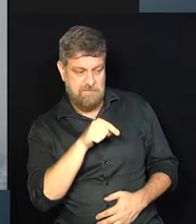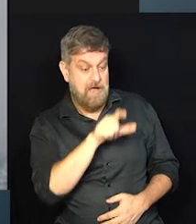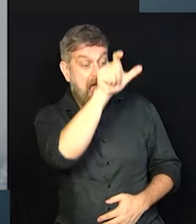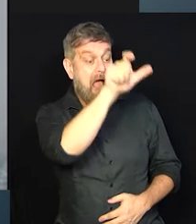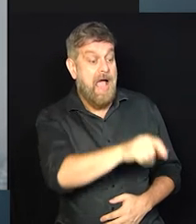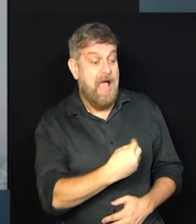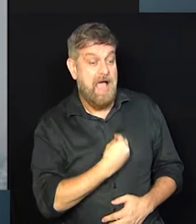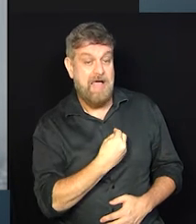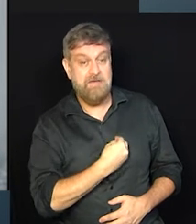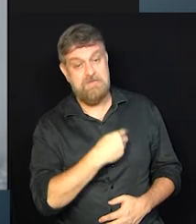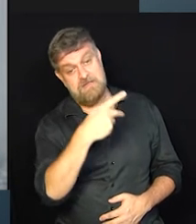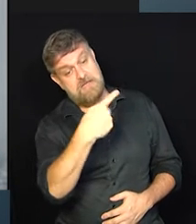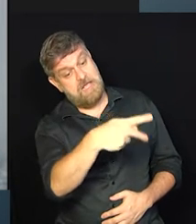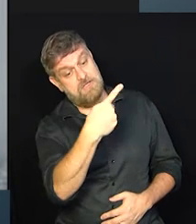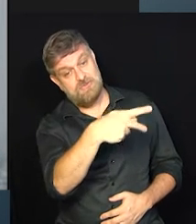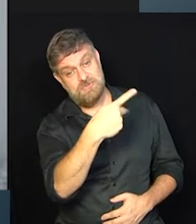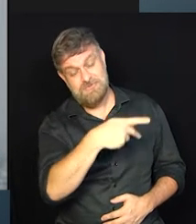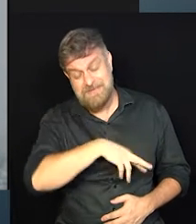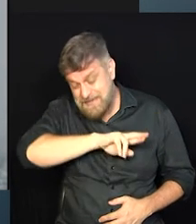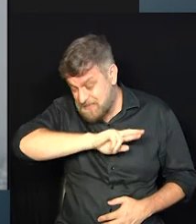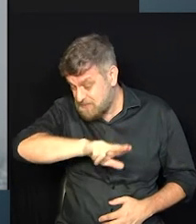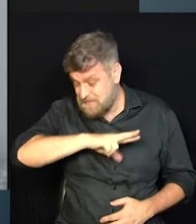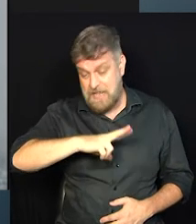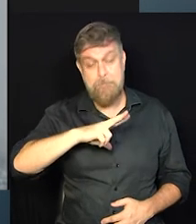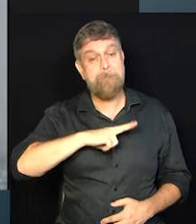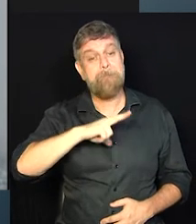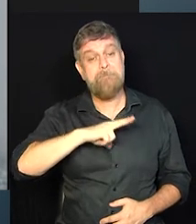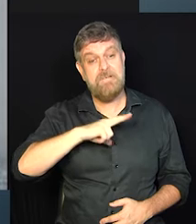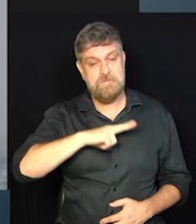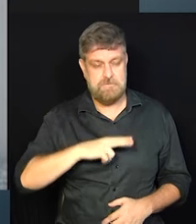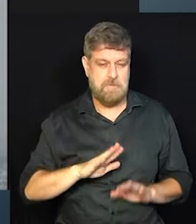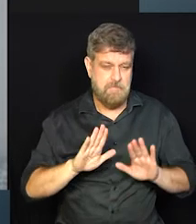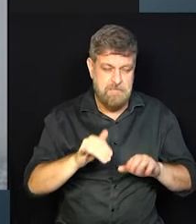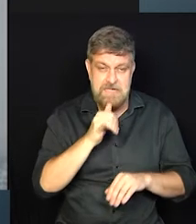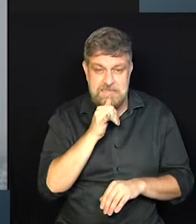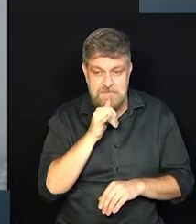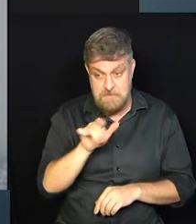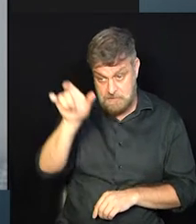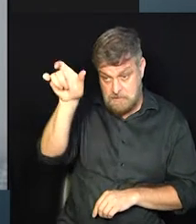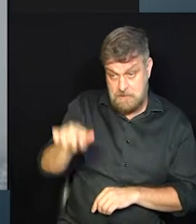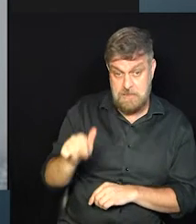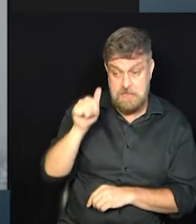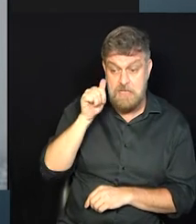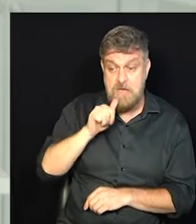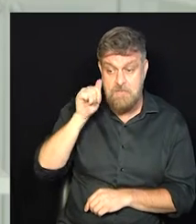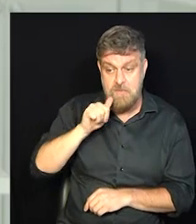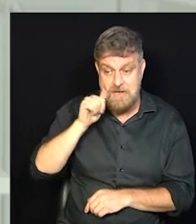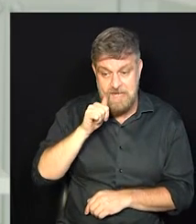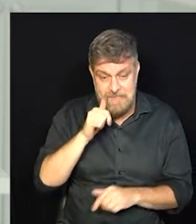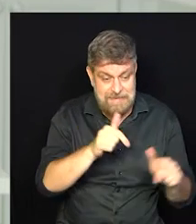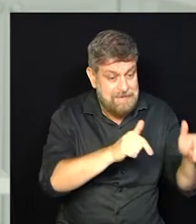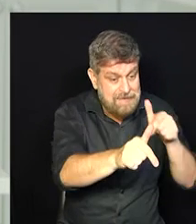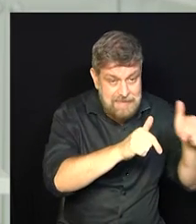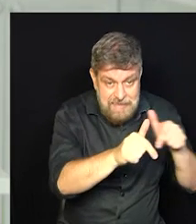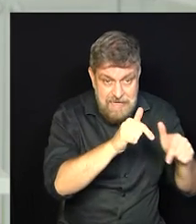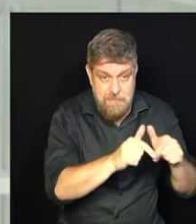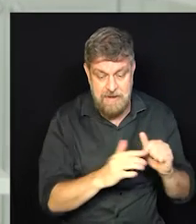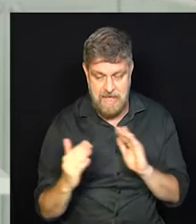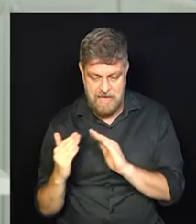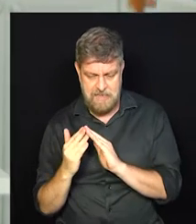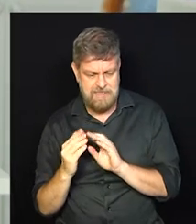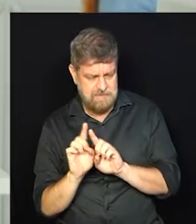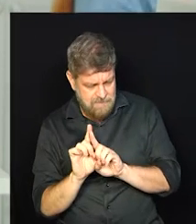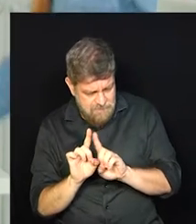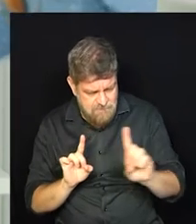do vizinho, olhar pela janela. É muito pessoal. Tem mulheres que elas precisam estar ali fora. Tem mulheres que